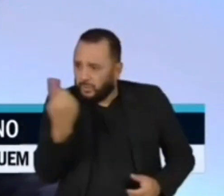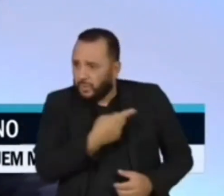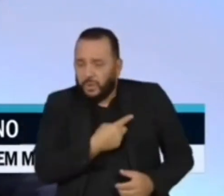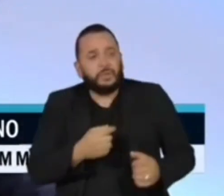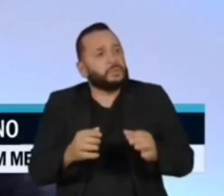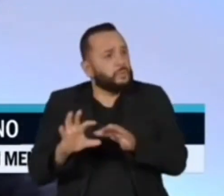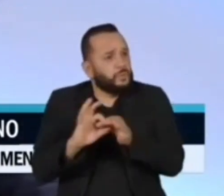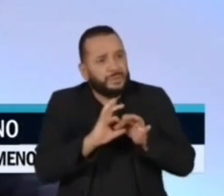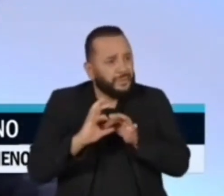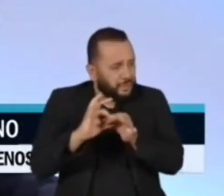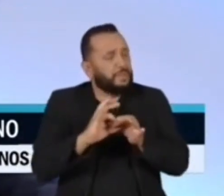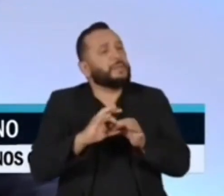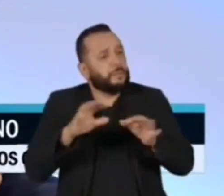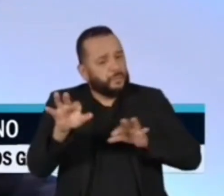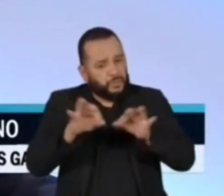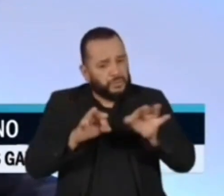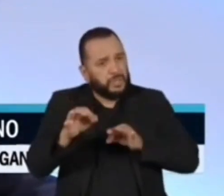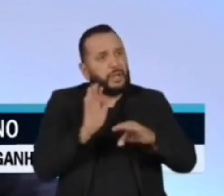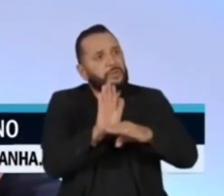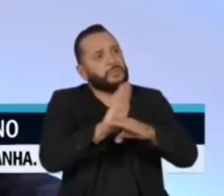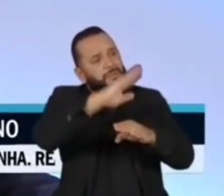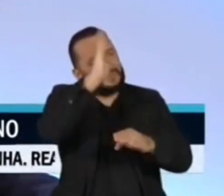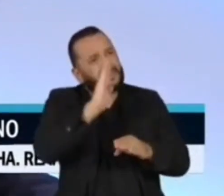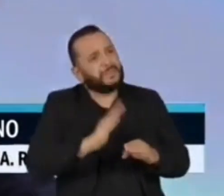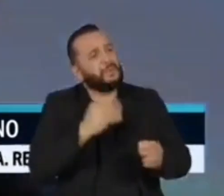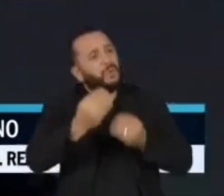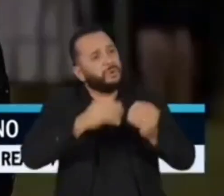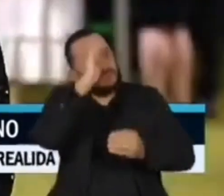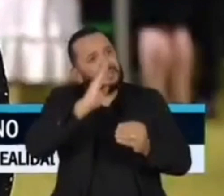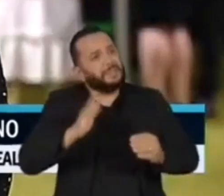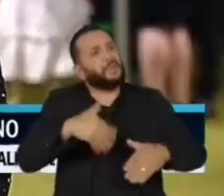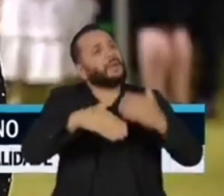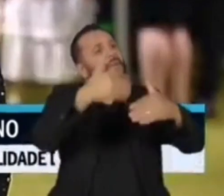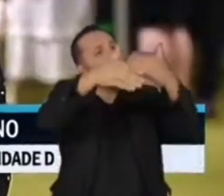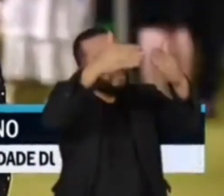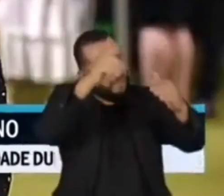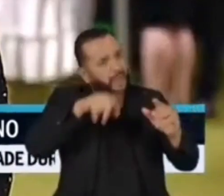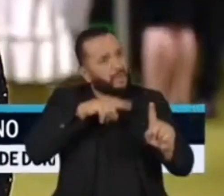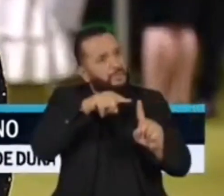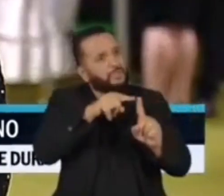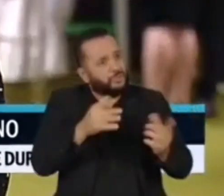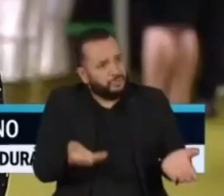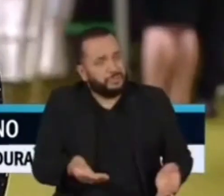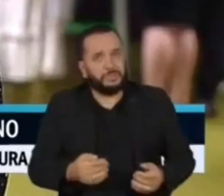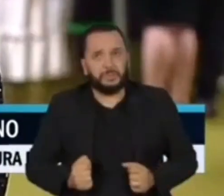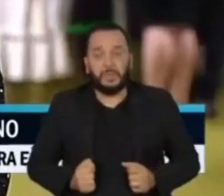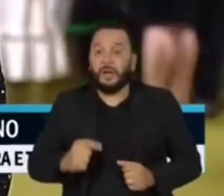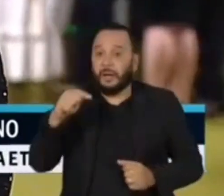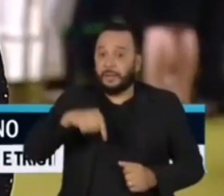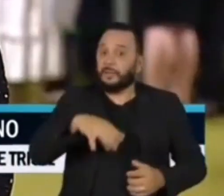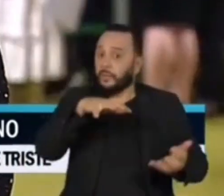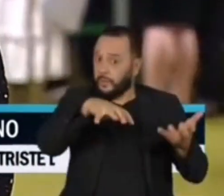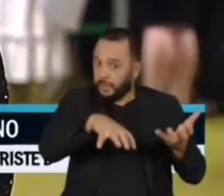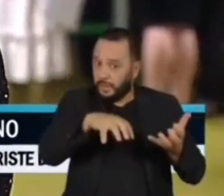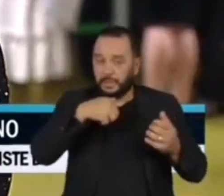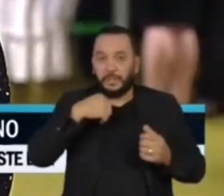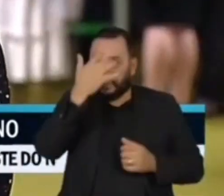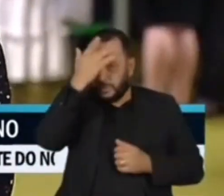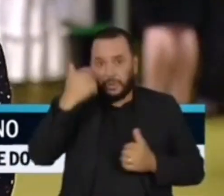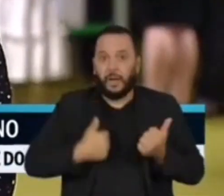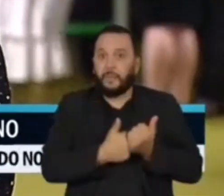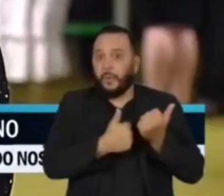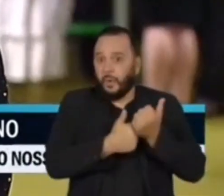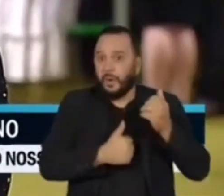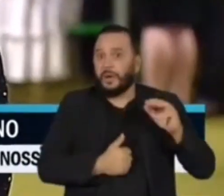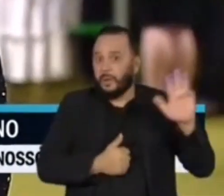esquecer dessas coisas pequenas e pensar assim, o que a gente precisa para fazer esse país crescer. Aqui no Congresso, os parlamentares da base aliada